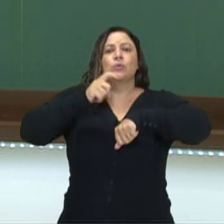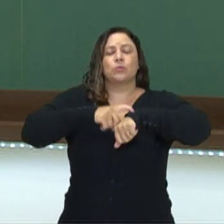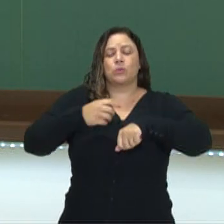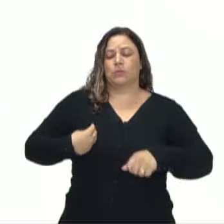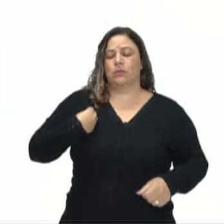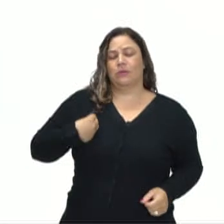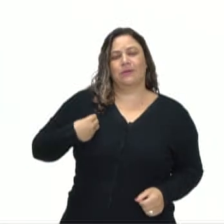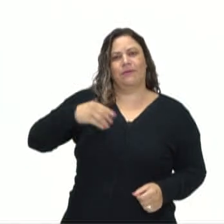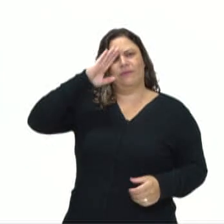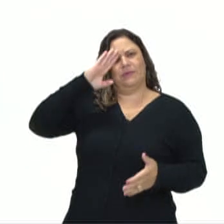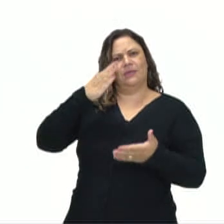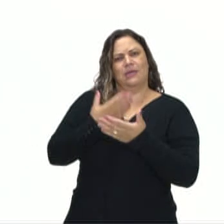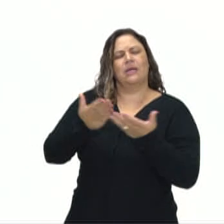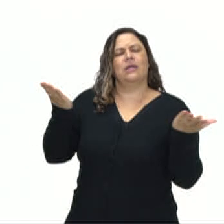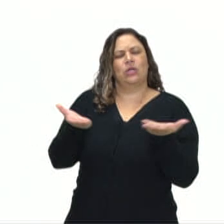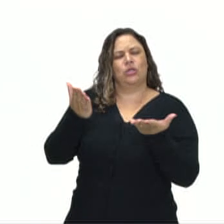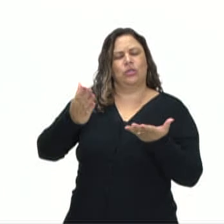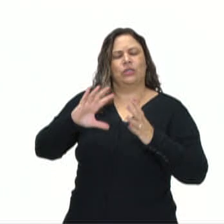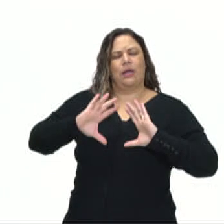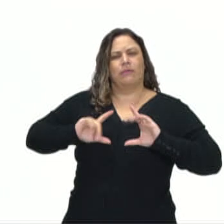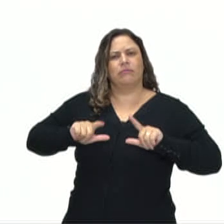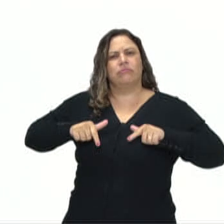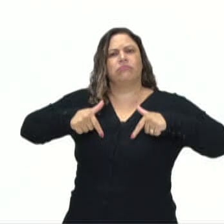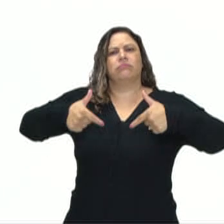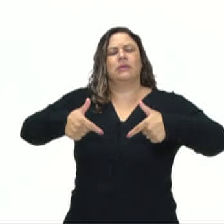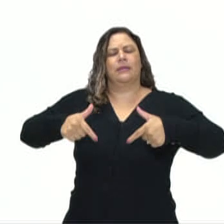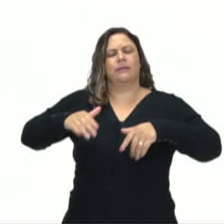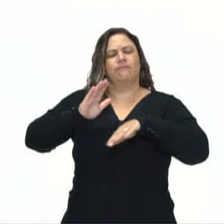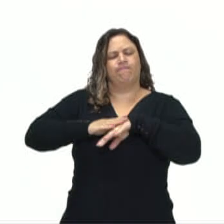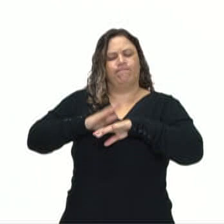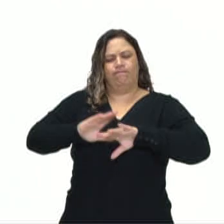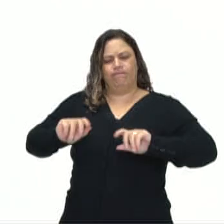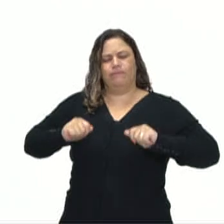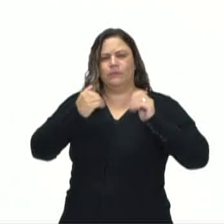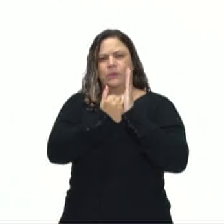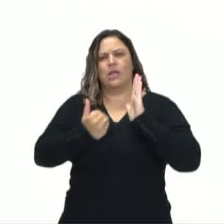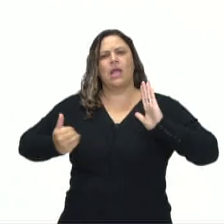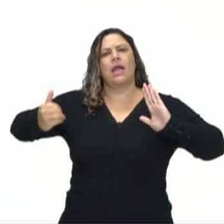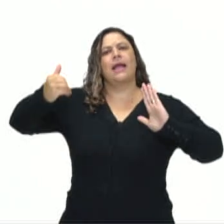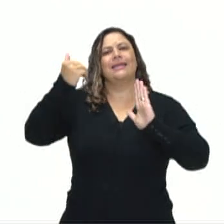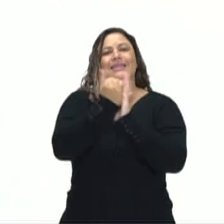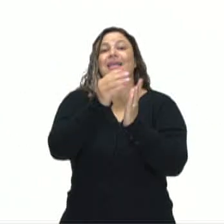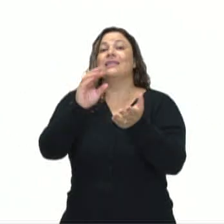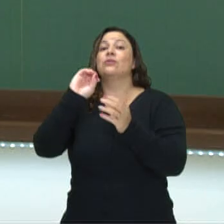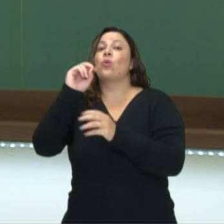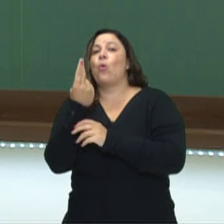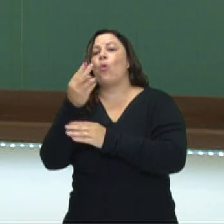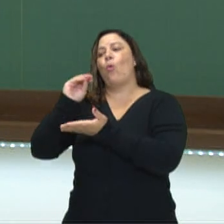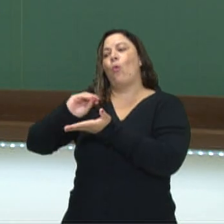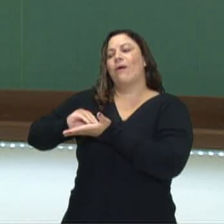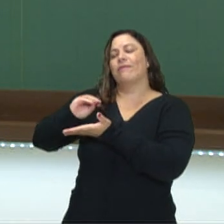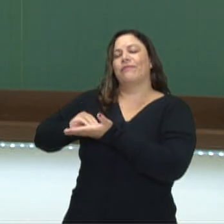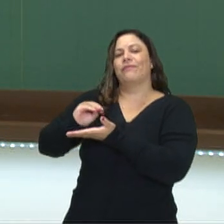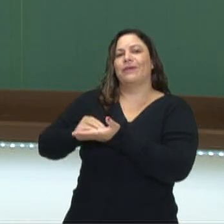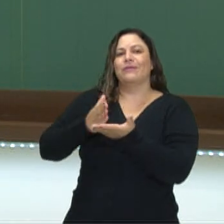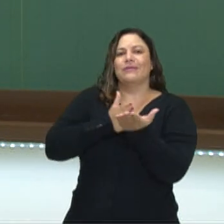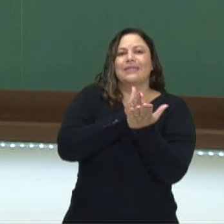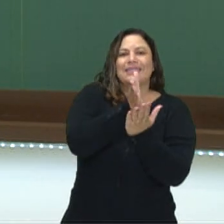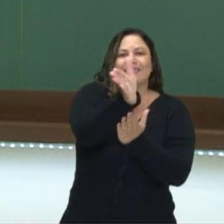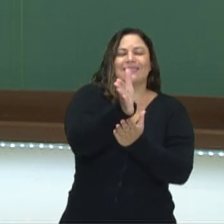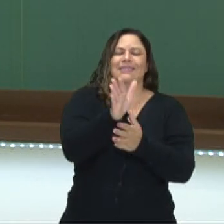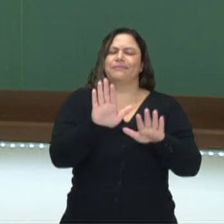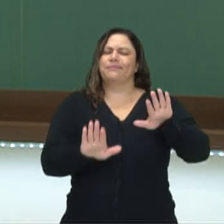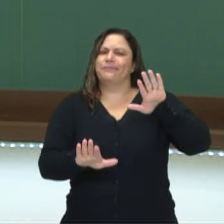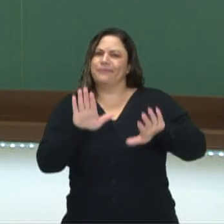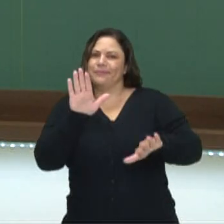acredita já ter agido de forma extremada? Seja pelo excesso, seja pela falta. Então, seguir um caminho do meio